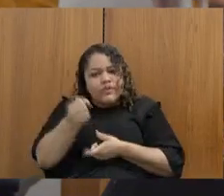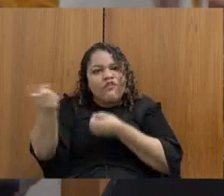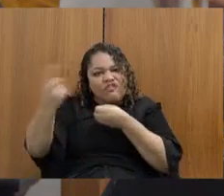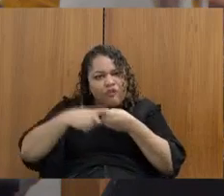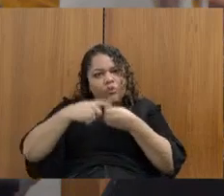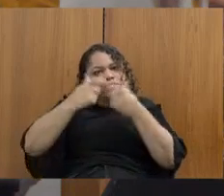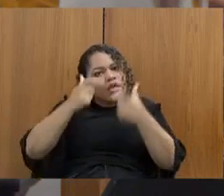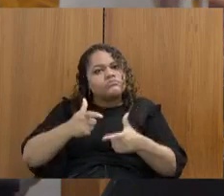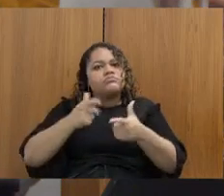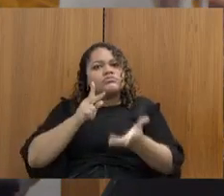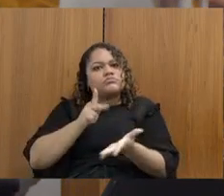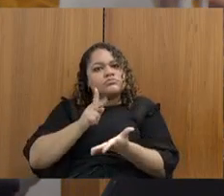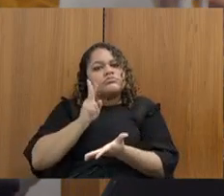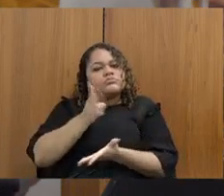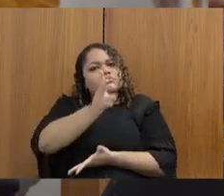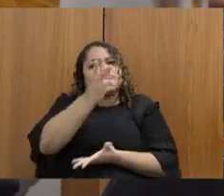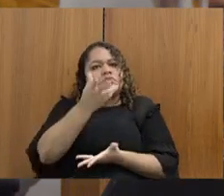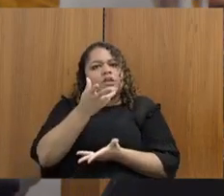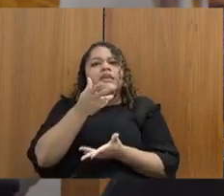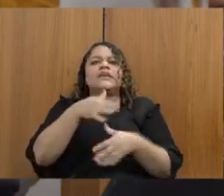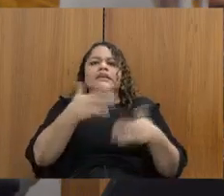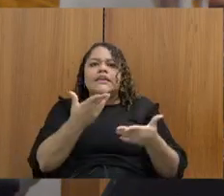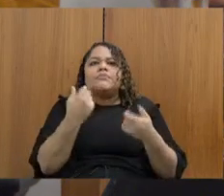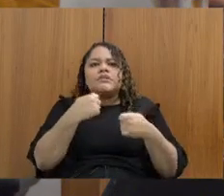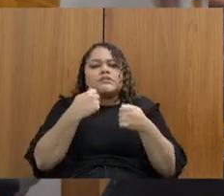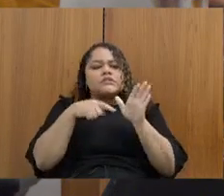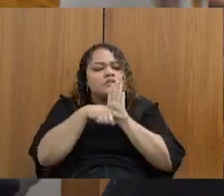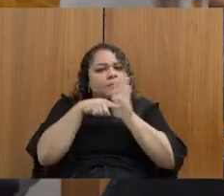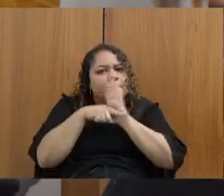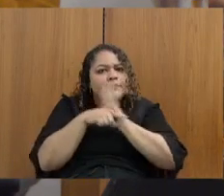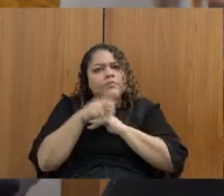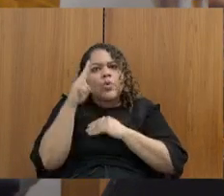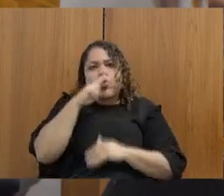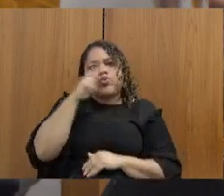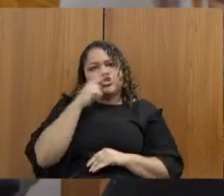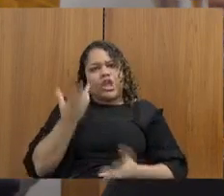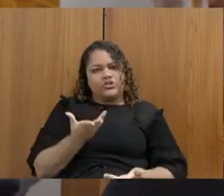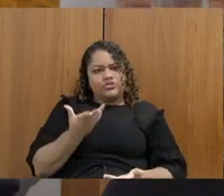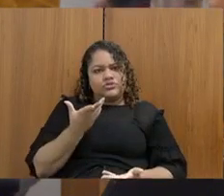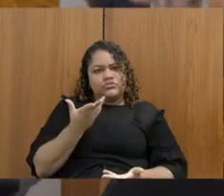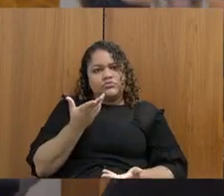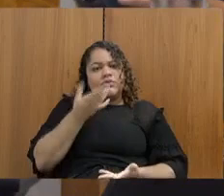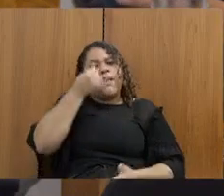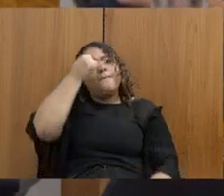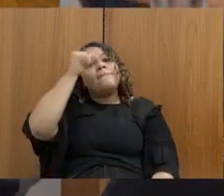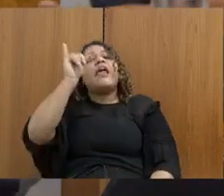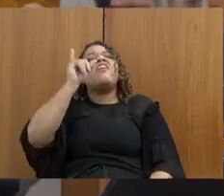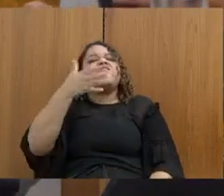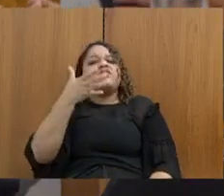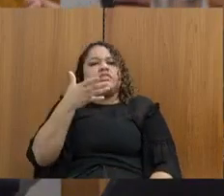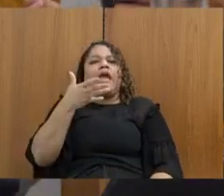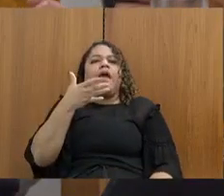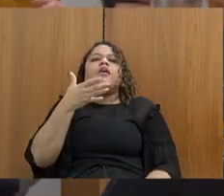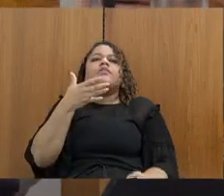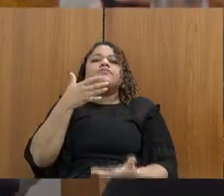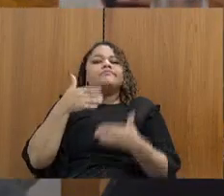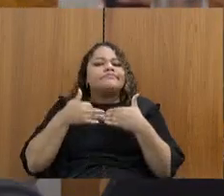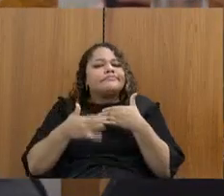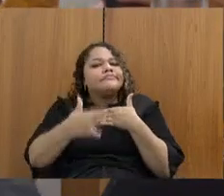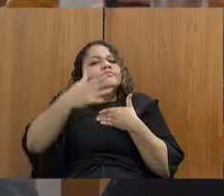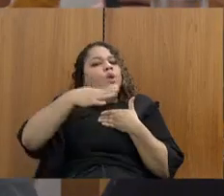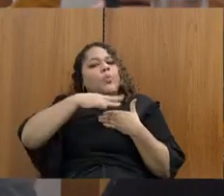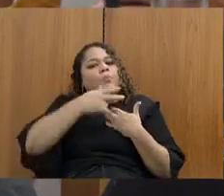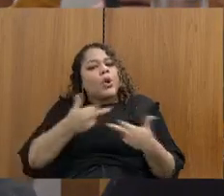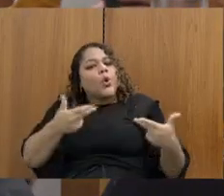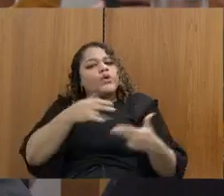para que a gente não tenha nenhum tipo de, eu diria, de notícia ruim do desfecho na cidade